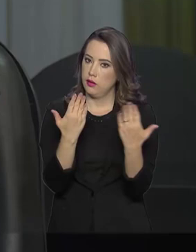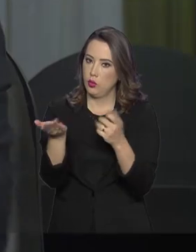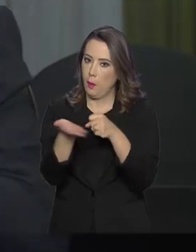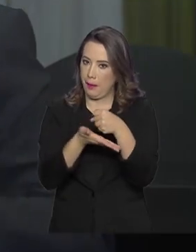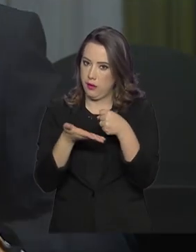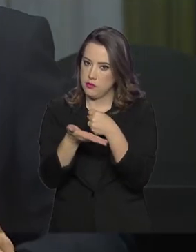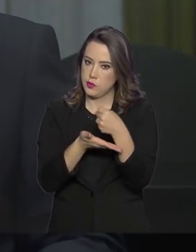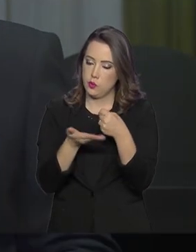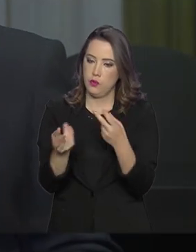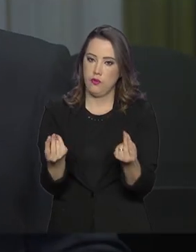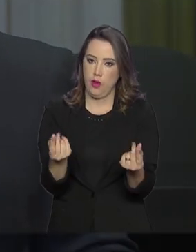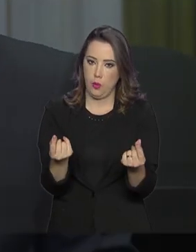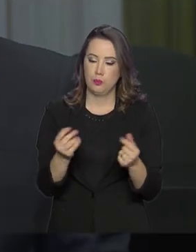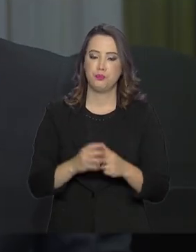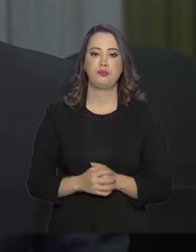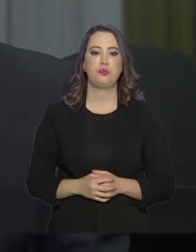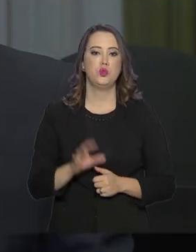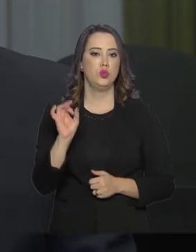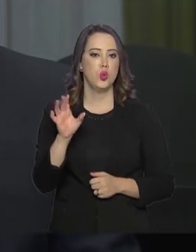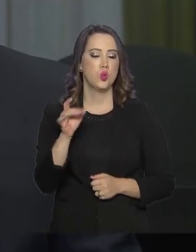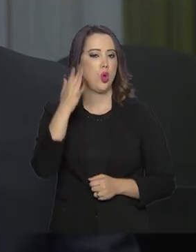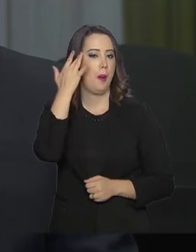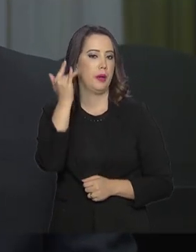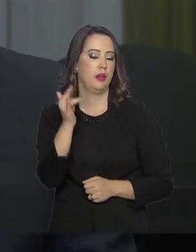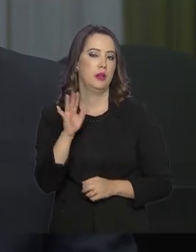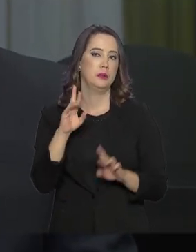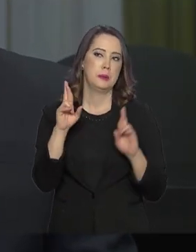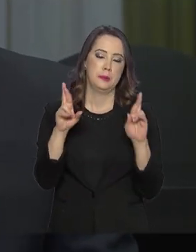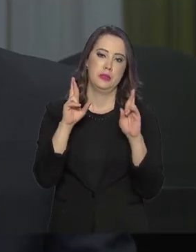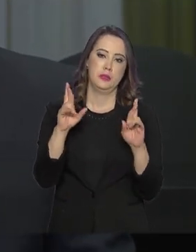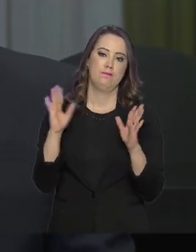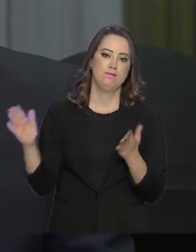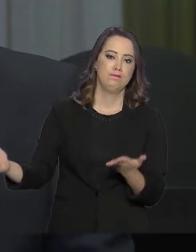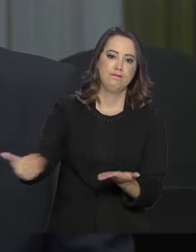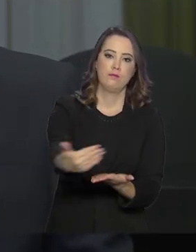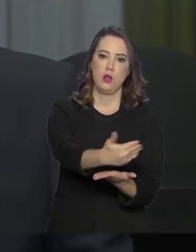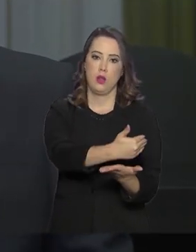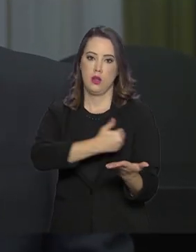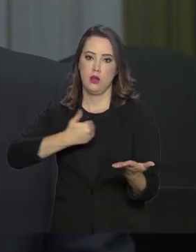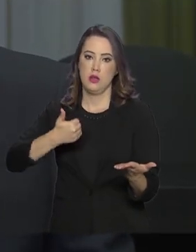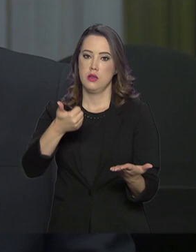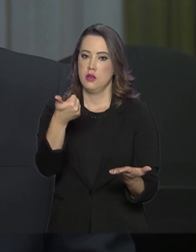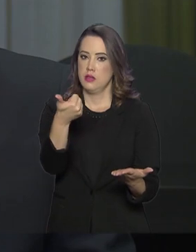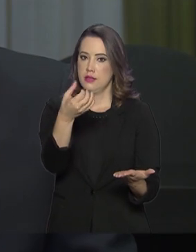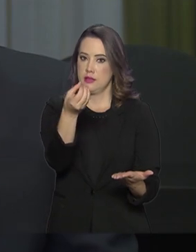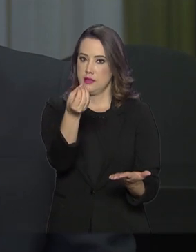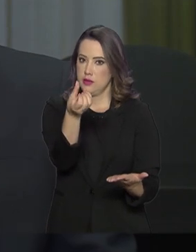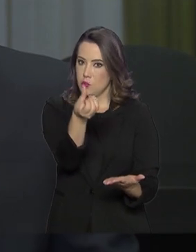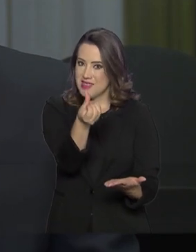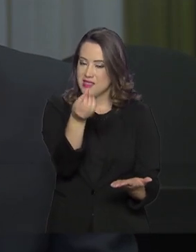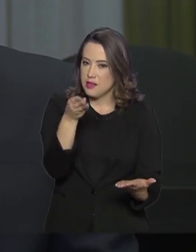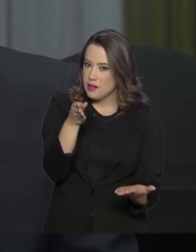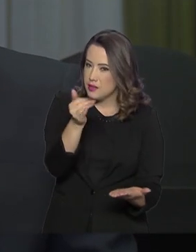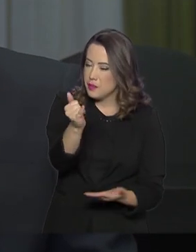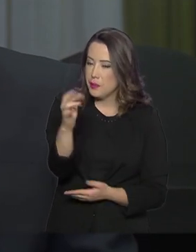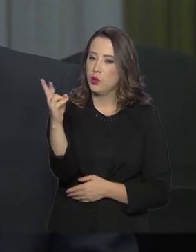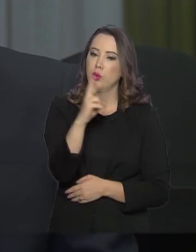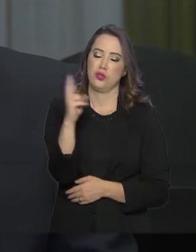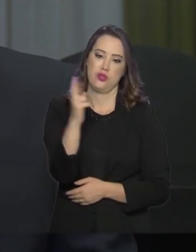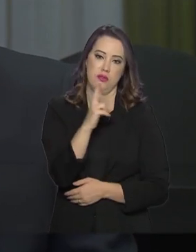o leilão de amanhã, há perspectivas de arrecadar até 106 bilhões e, se nós